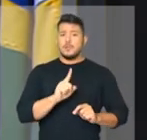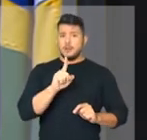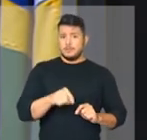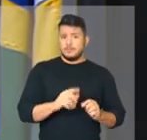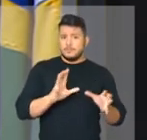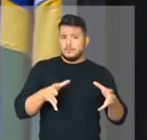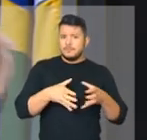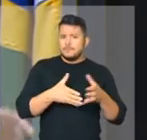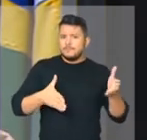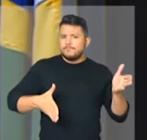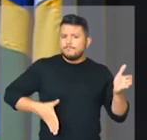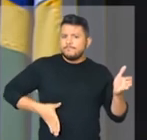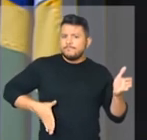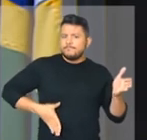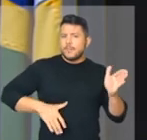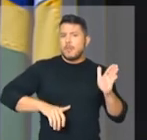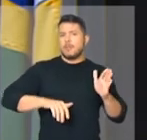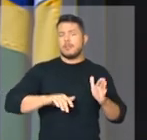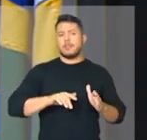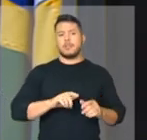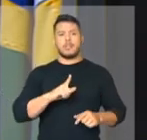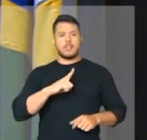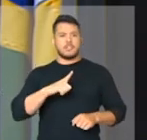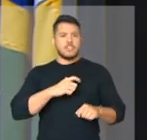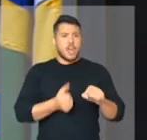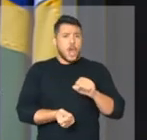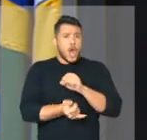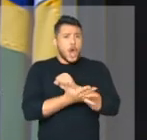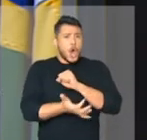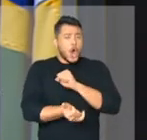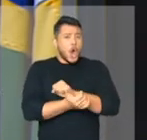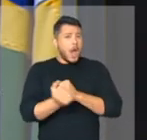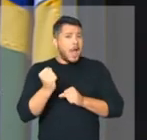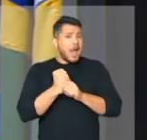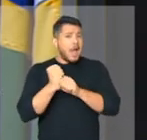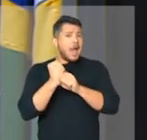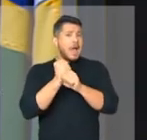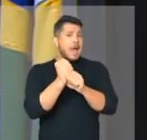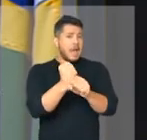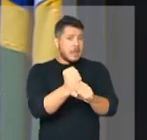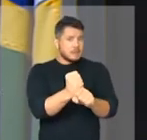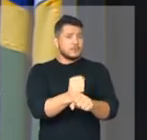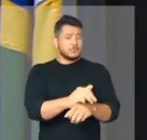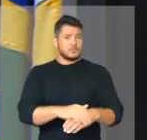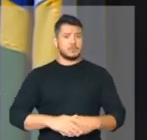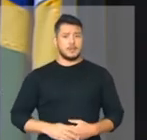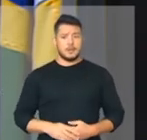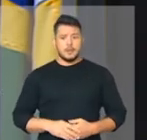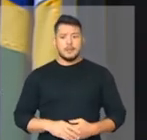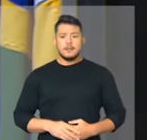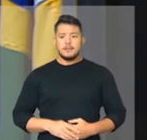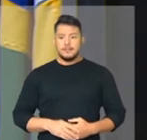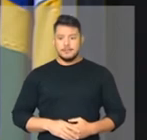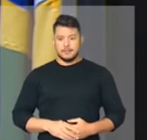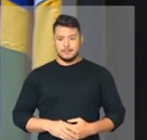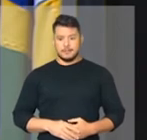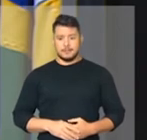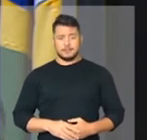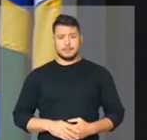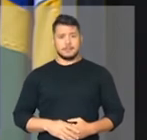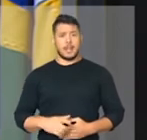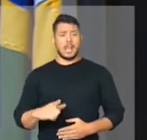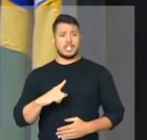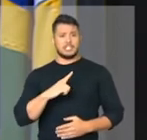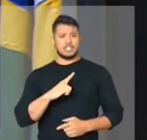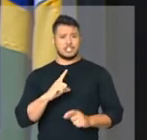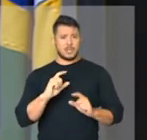que operou governos corruptos durante anos no Brasil, fazendo da corrupção um projeto de poder,